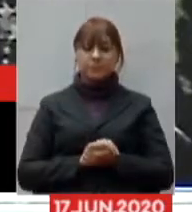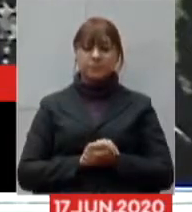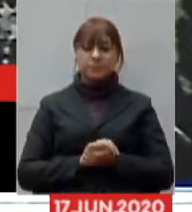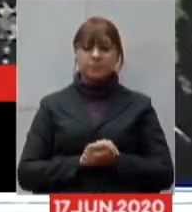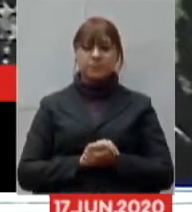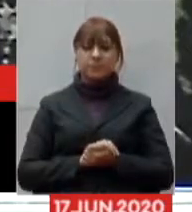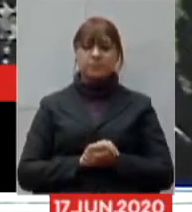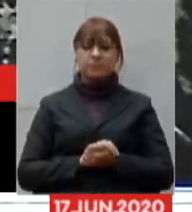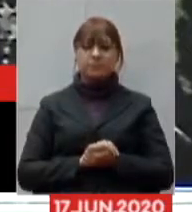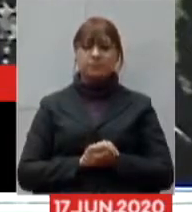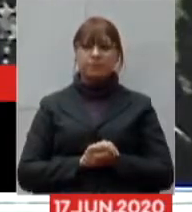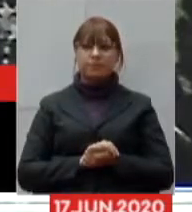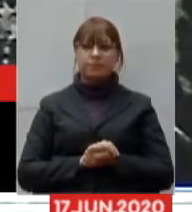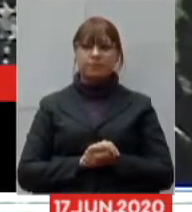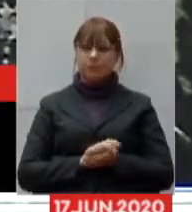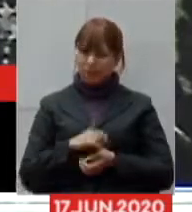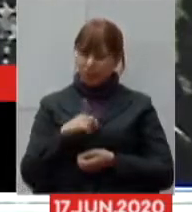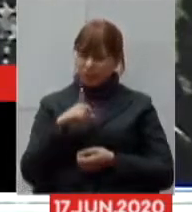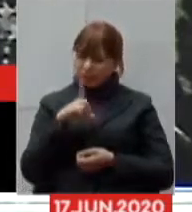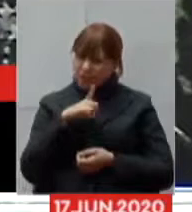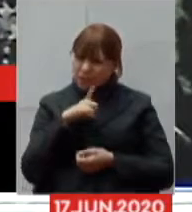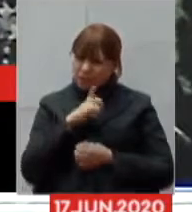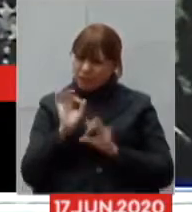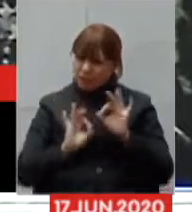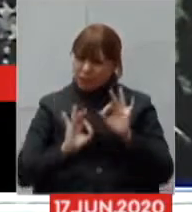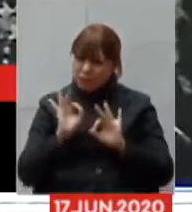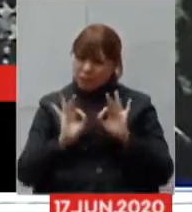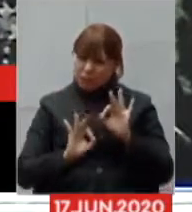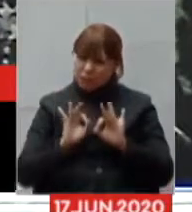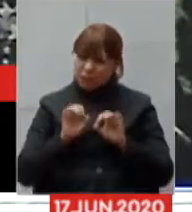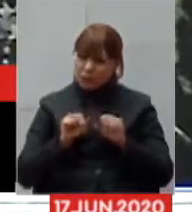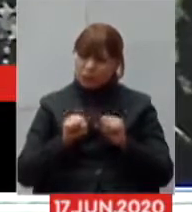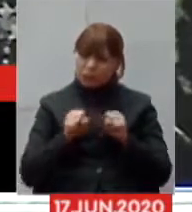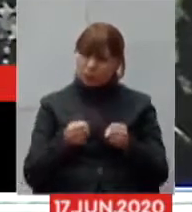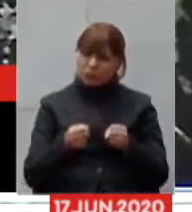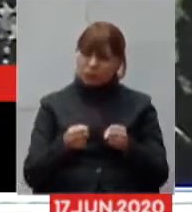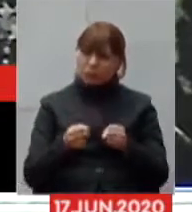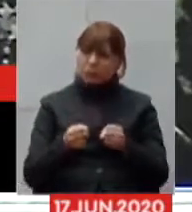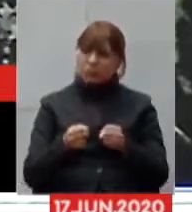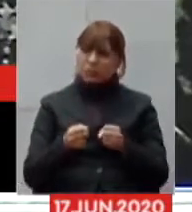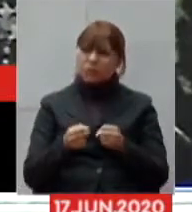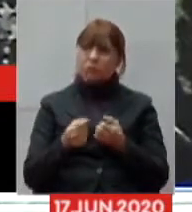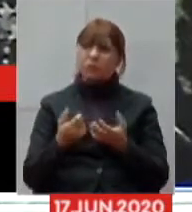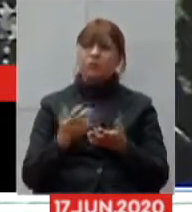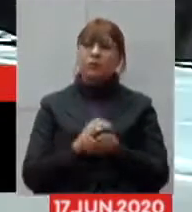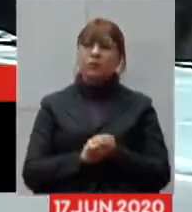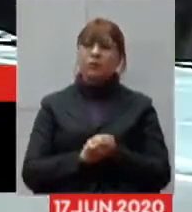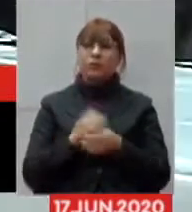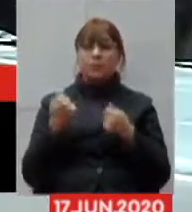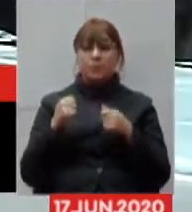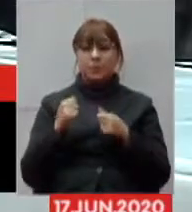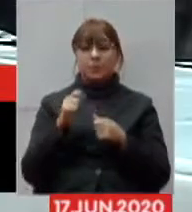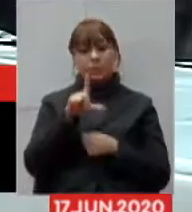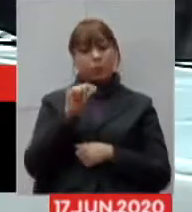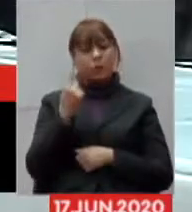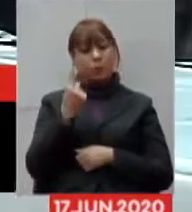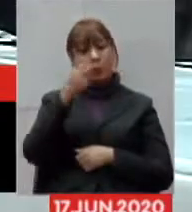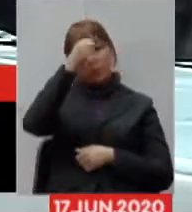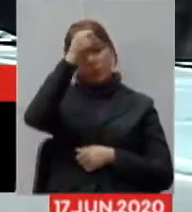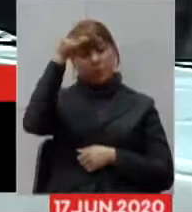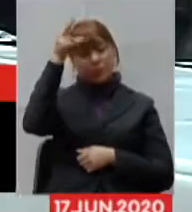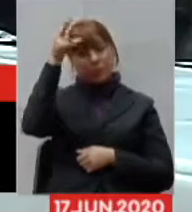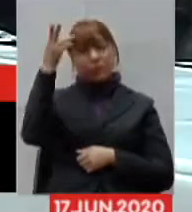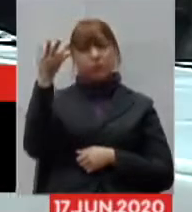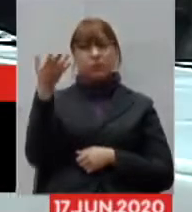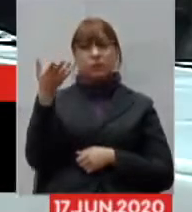existe um plano de segurança alimentar deputado seria importante direcionar a pergunta para um dos prefeitos